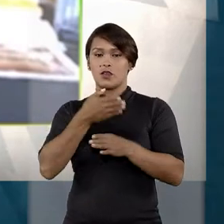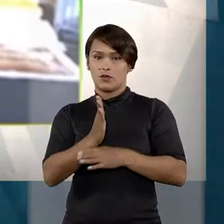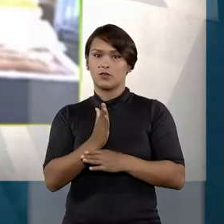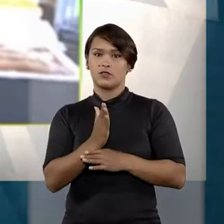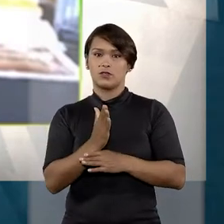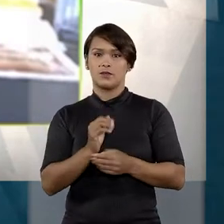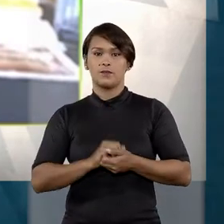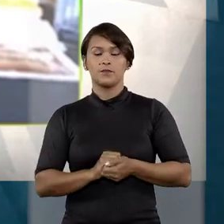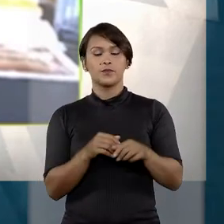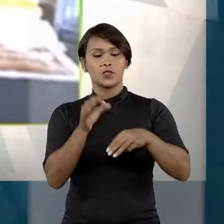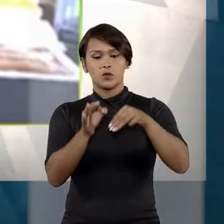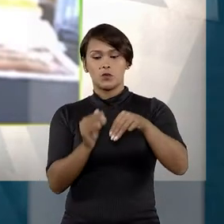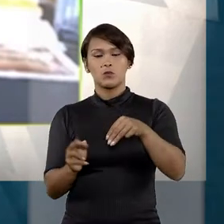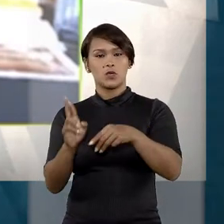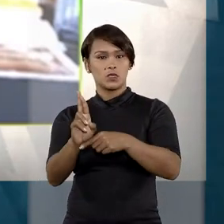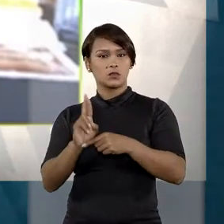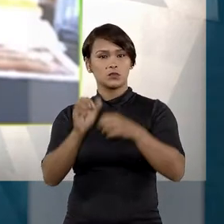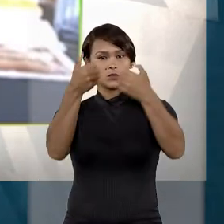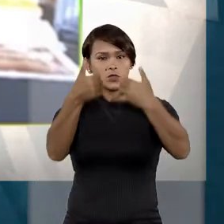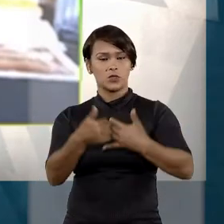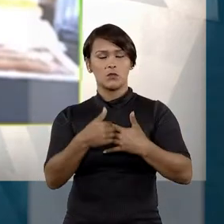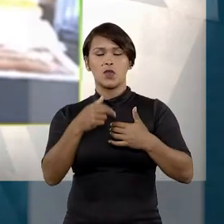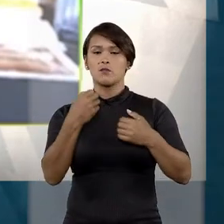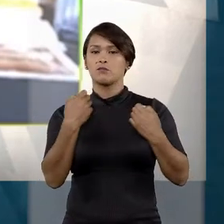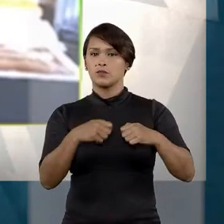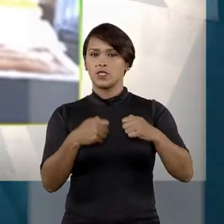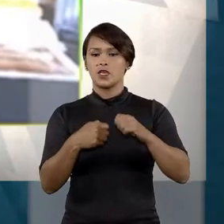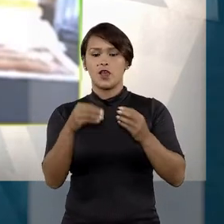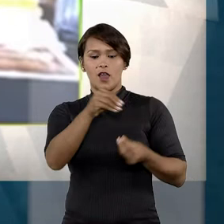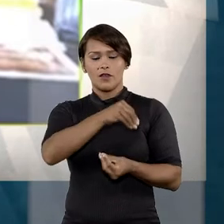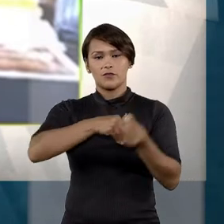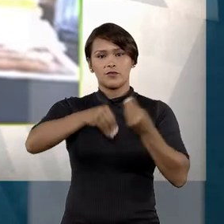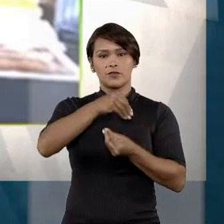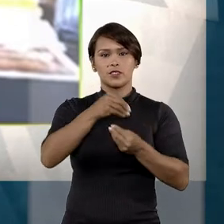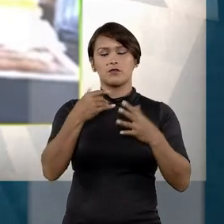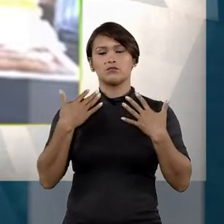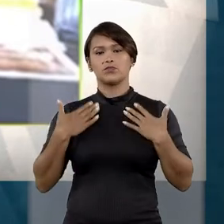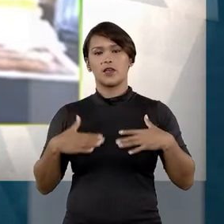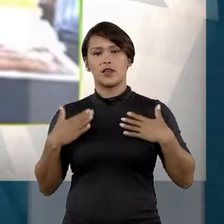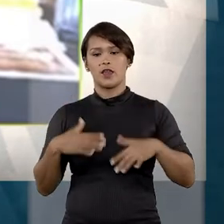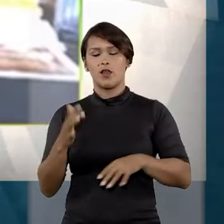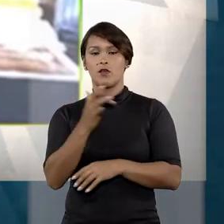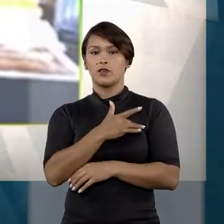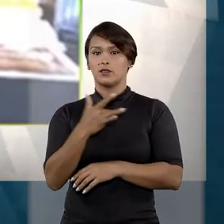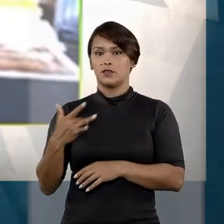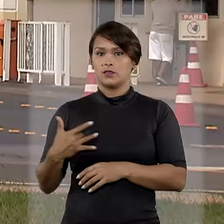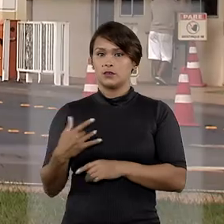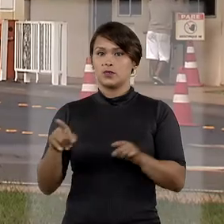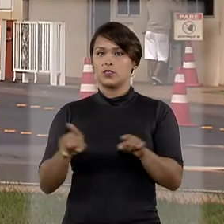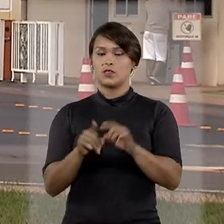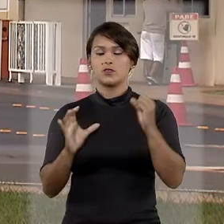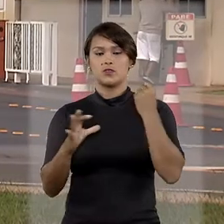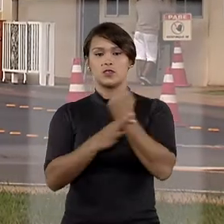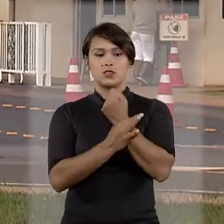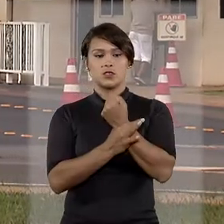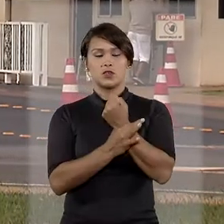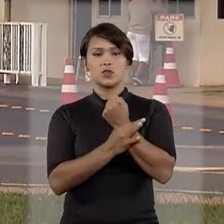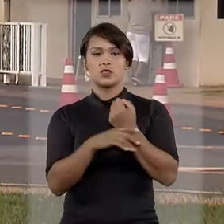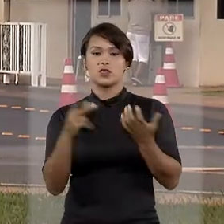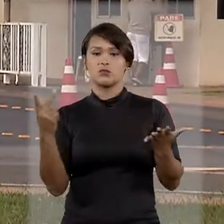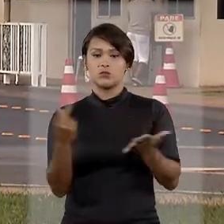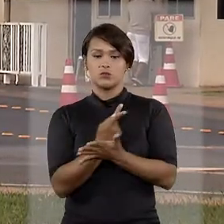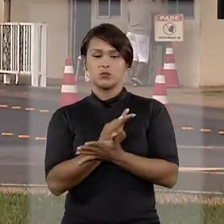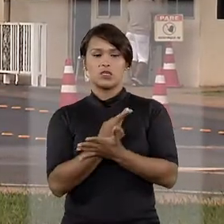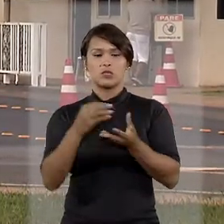autorizada. O ministro ponderou ainda que é inegável a afetação do sossego, da salubridade e da segurança